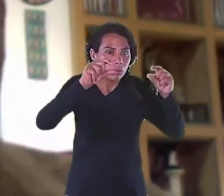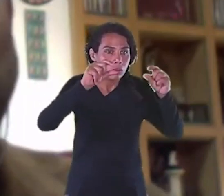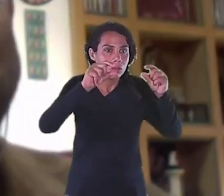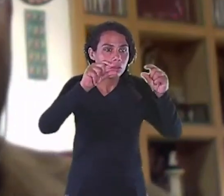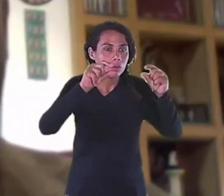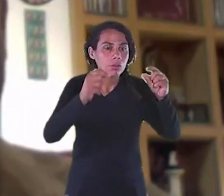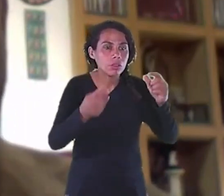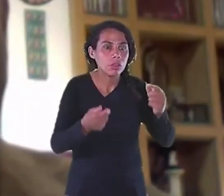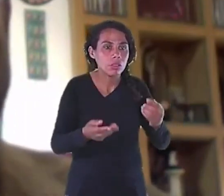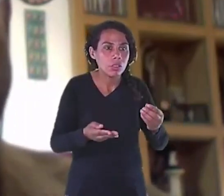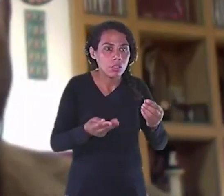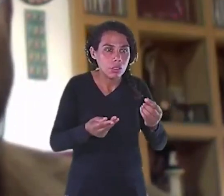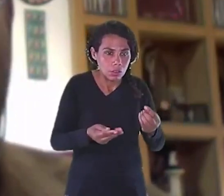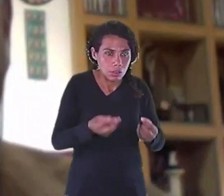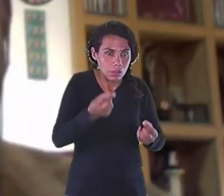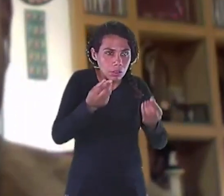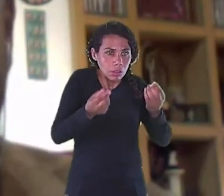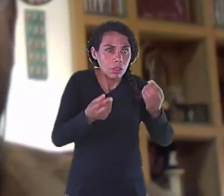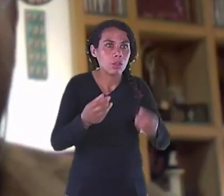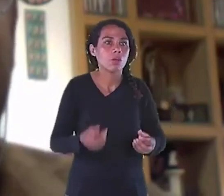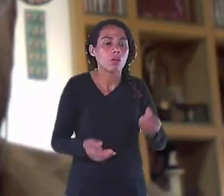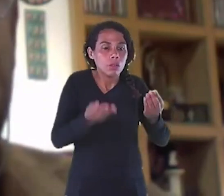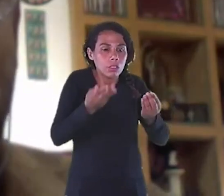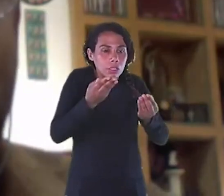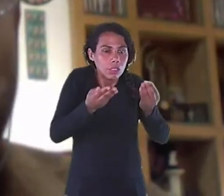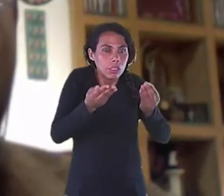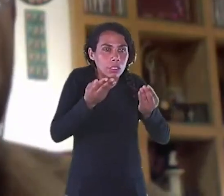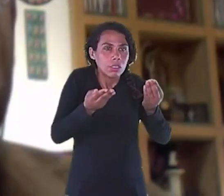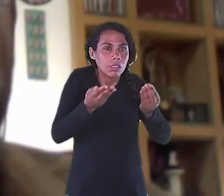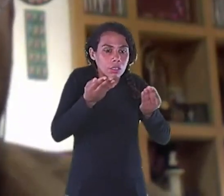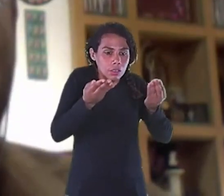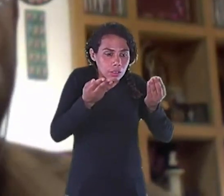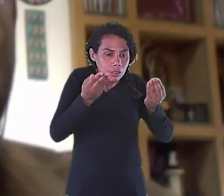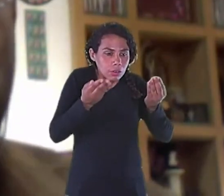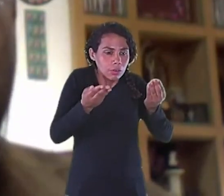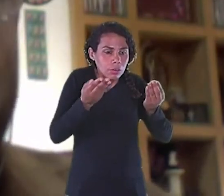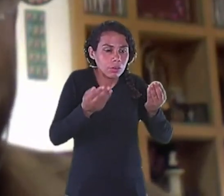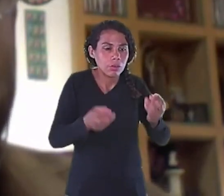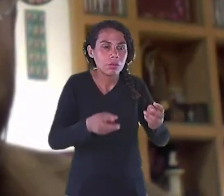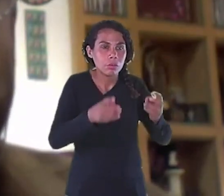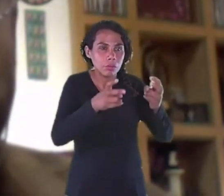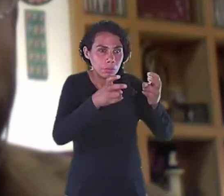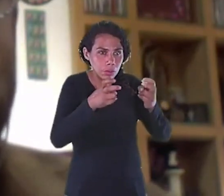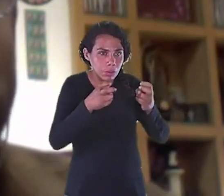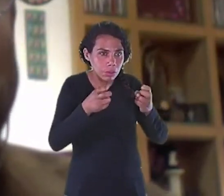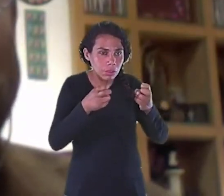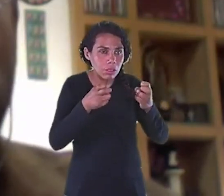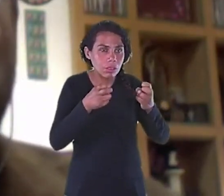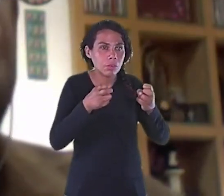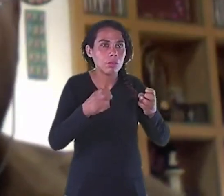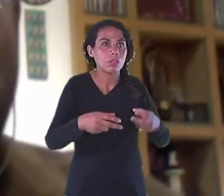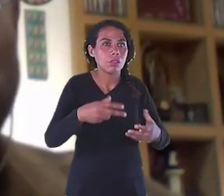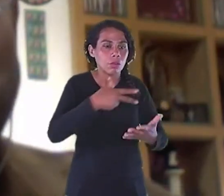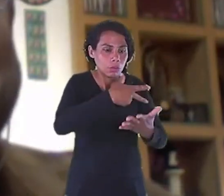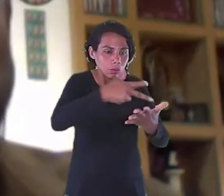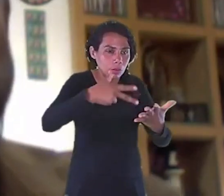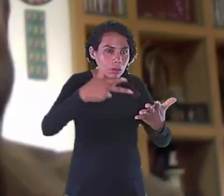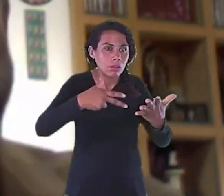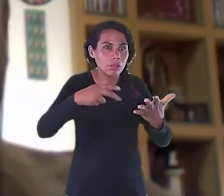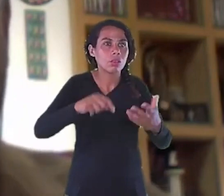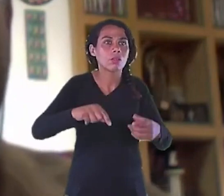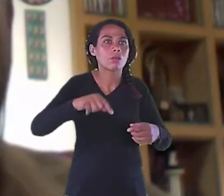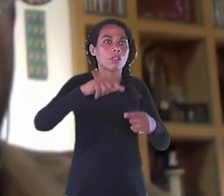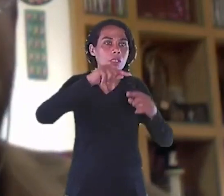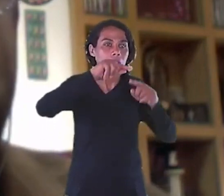A colher na concha Ela afunila Para quando você Tirar da boca Não machucar a boca E começou A dar